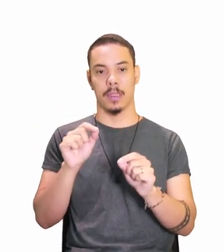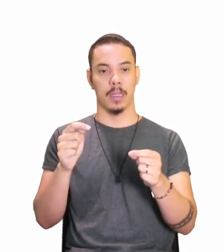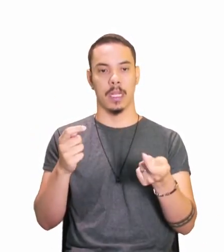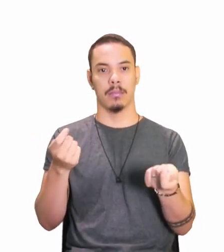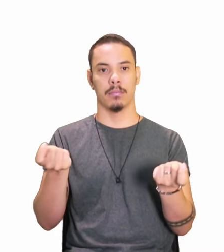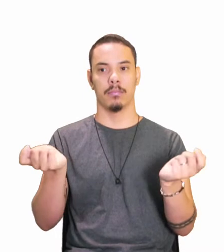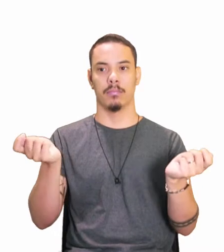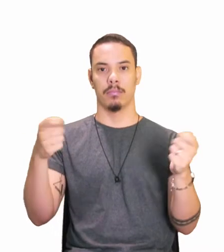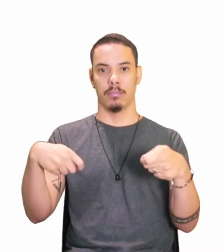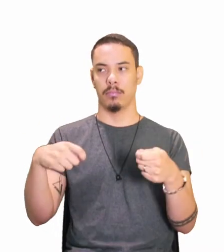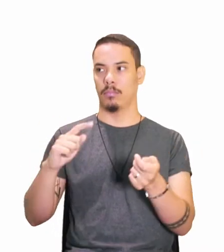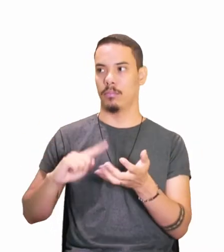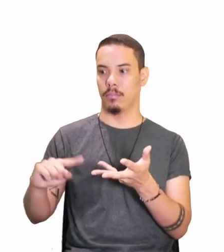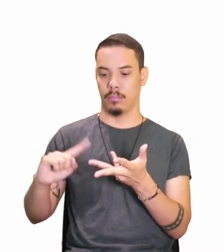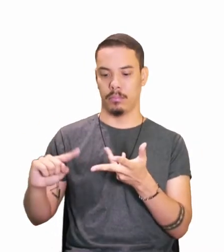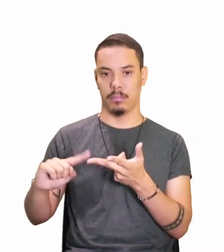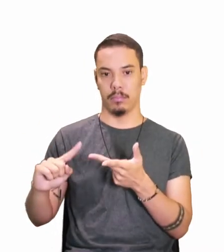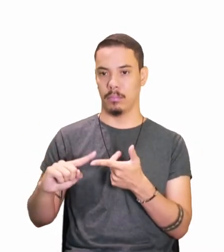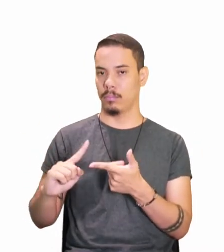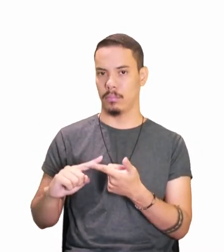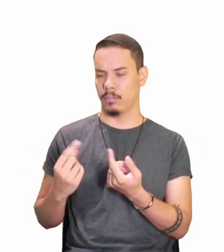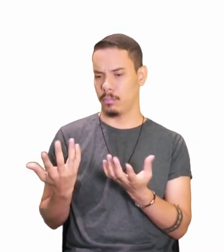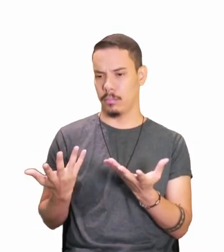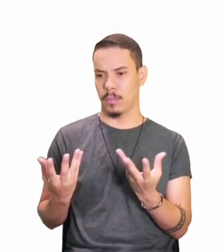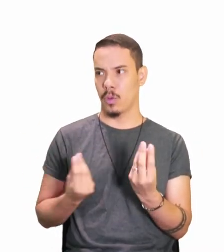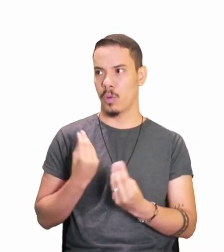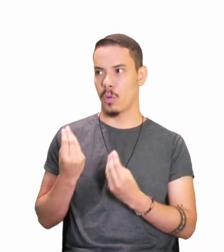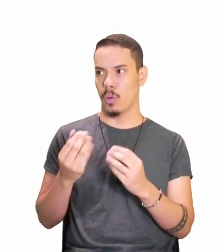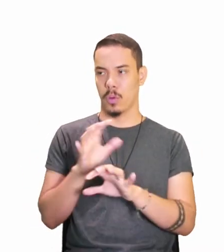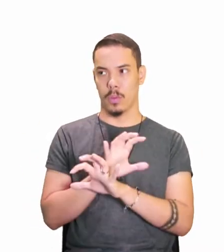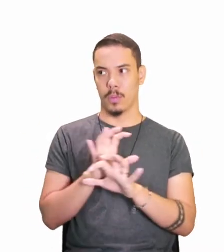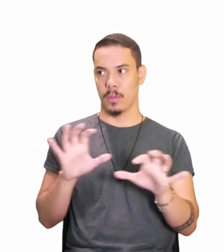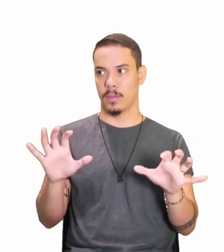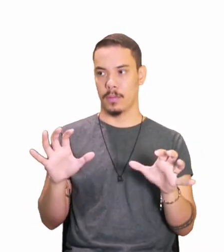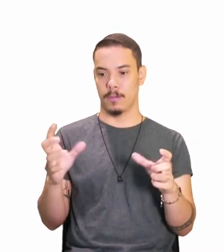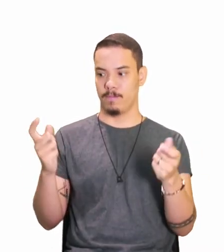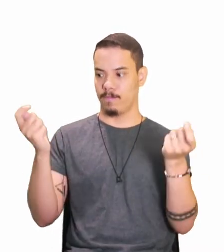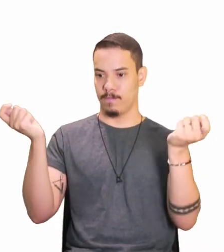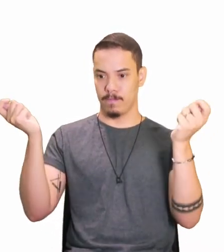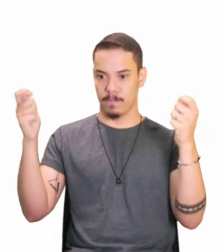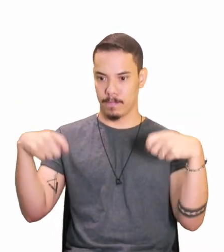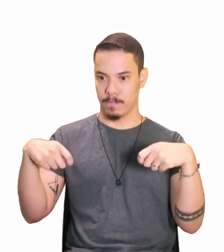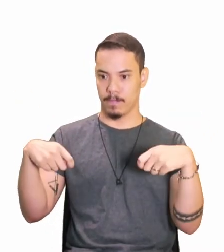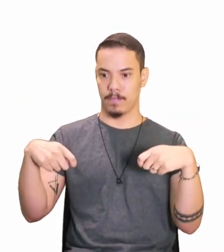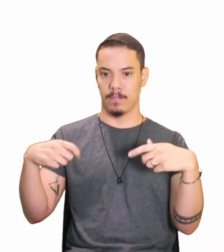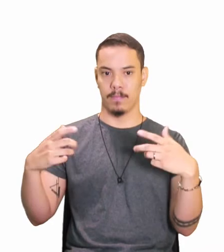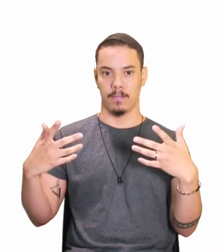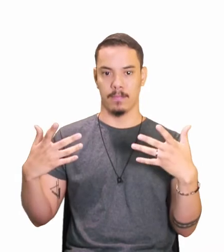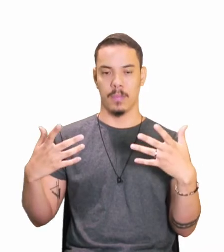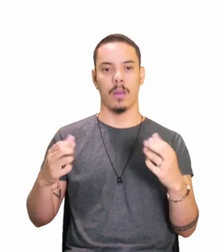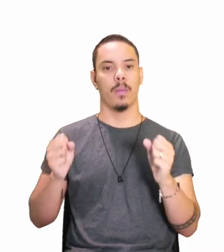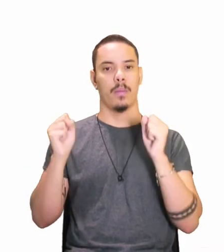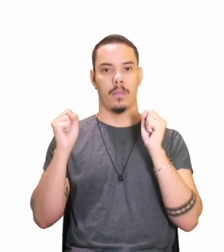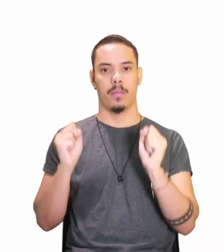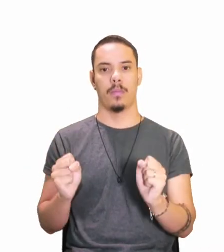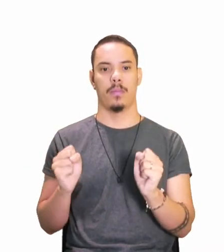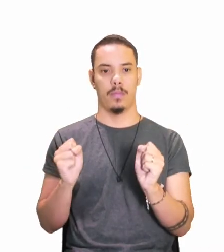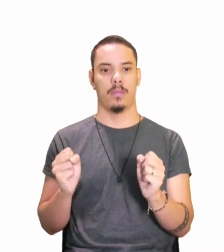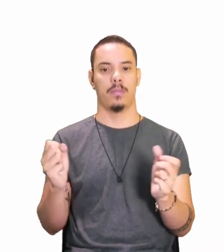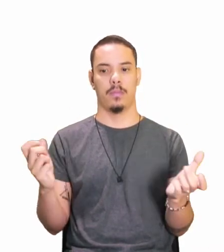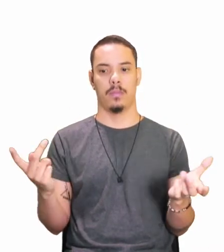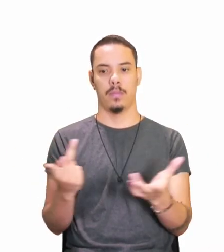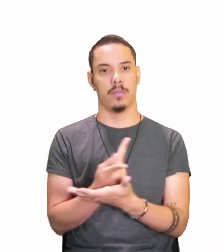Possibilidade, como assim, essa possibilidade? Que pode acontecer,